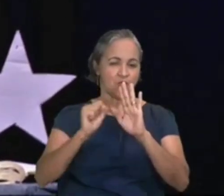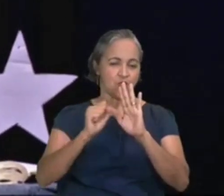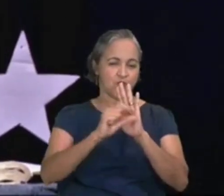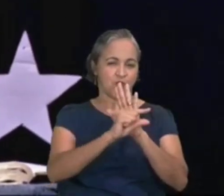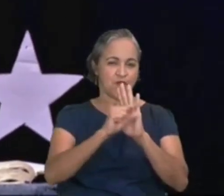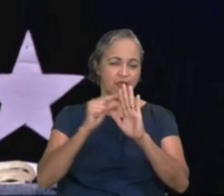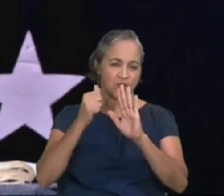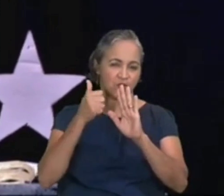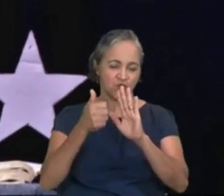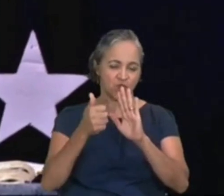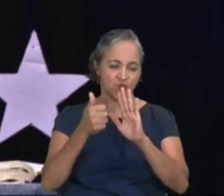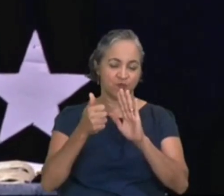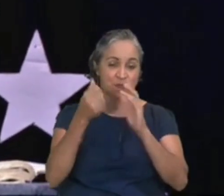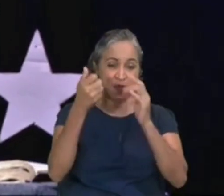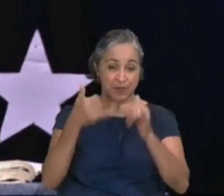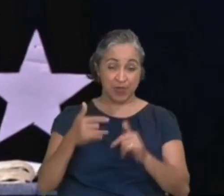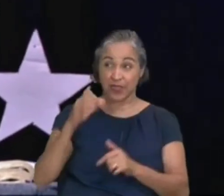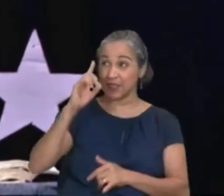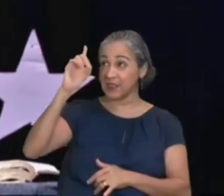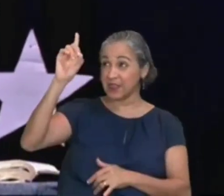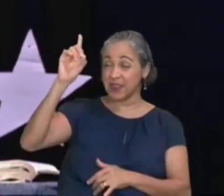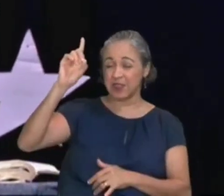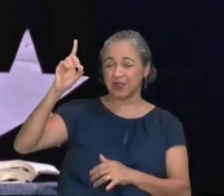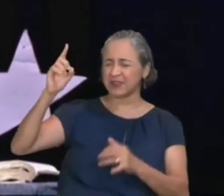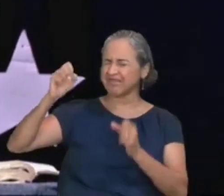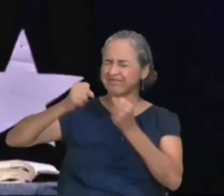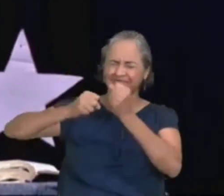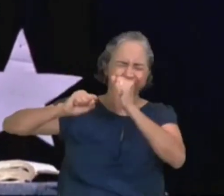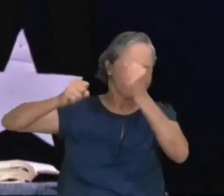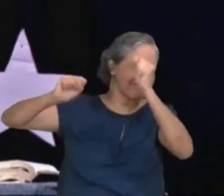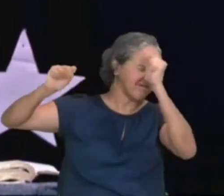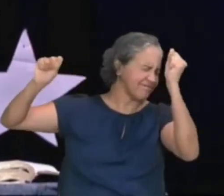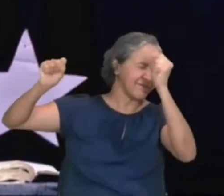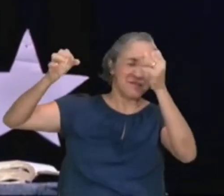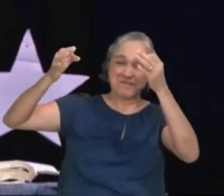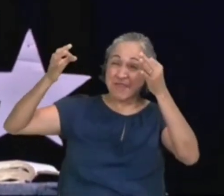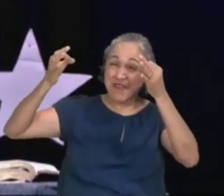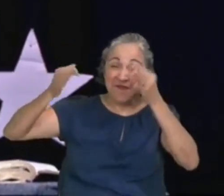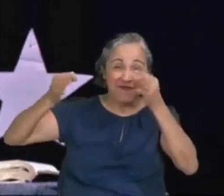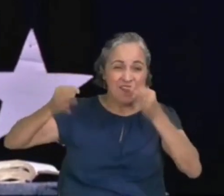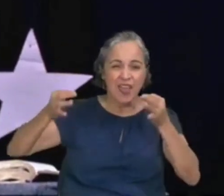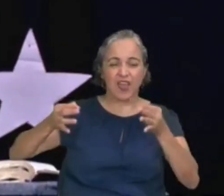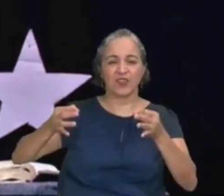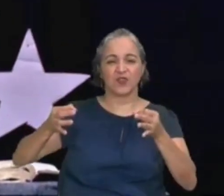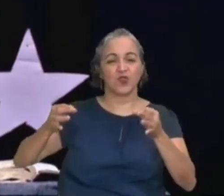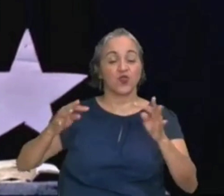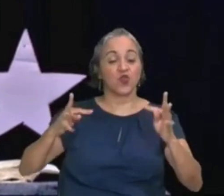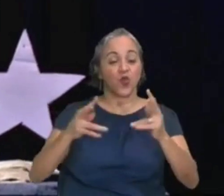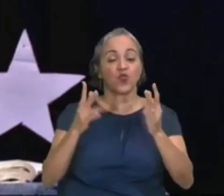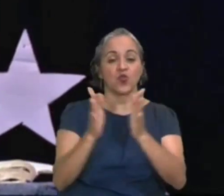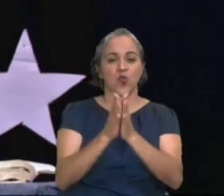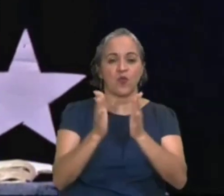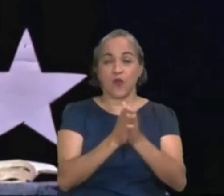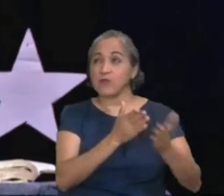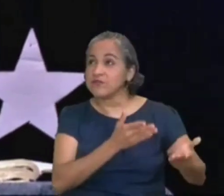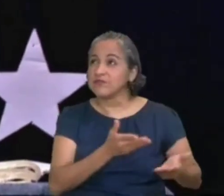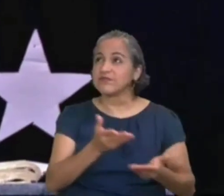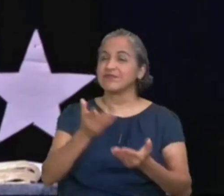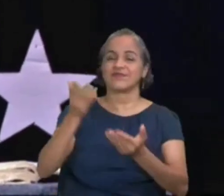verso 1, diz, grande é o Senhor, e digno de todo louvor, na cidade do nosso Deus, tem música também,